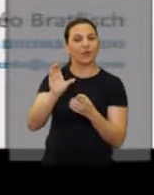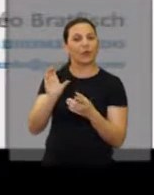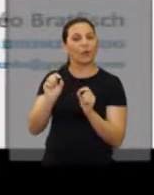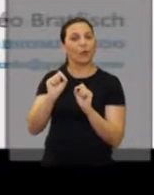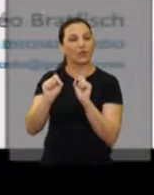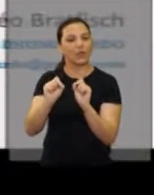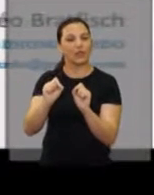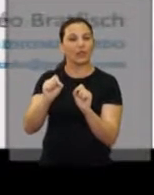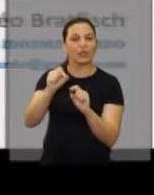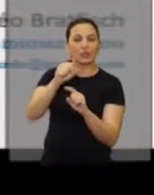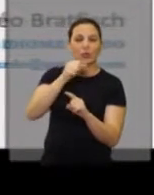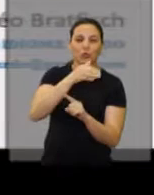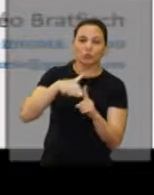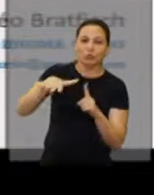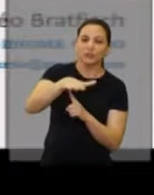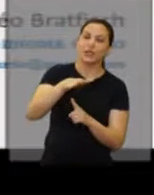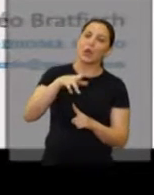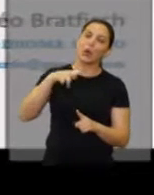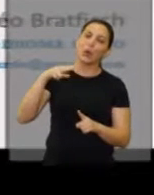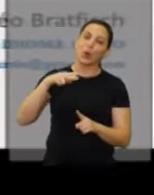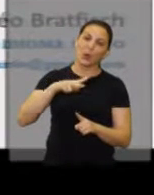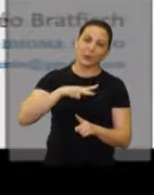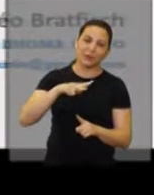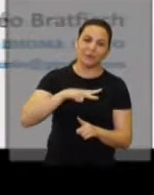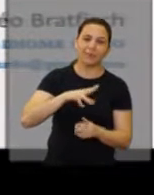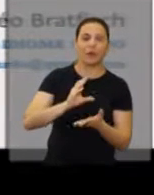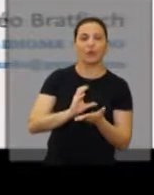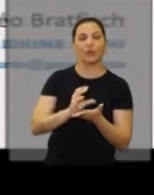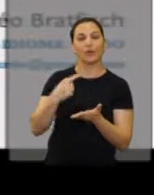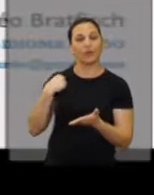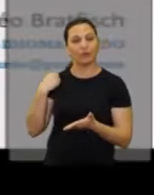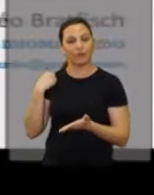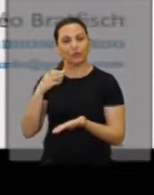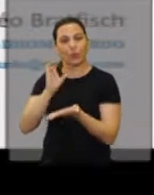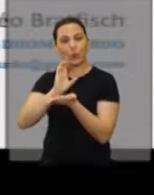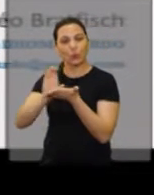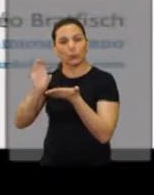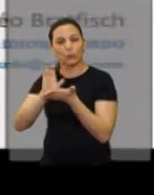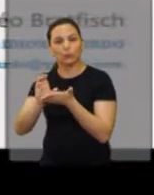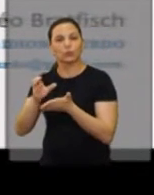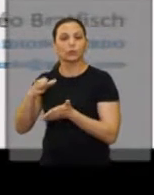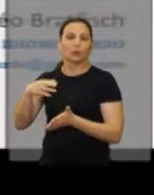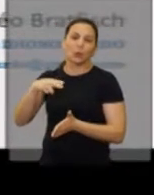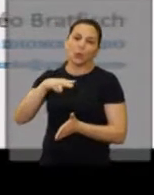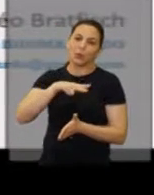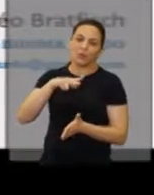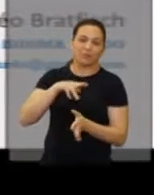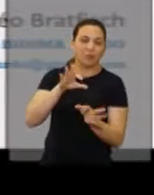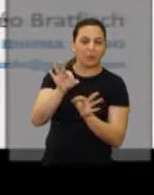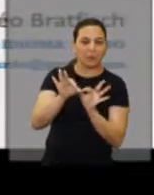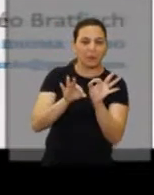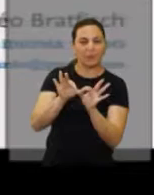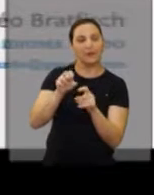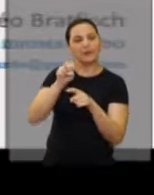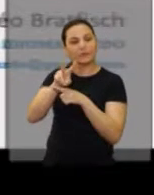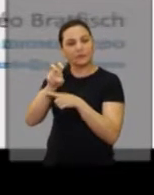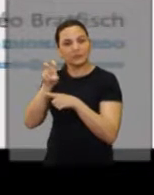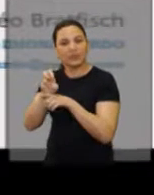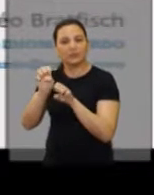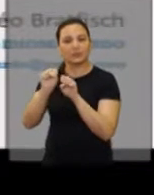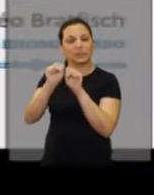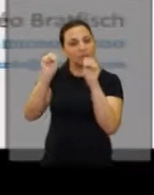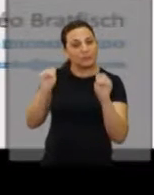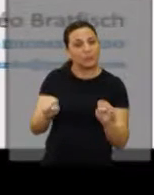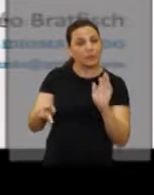social-privado é o repasse voluntário de recursos privados, de forma planejada, monitorada e